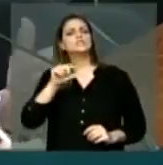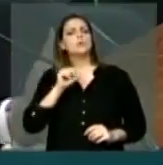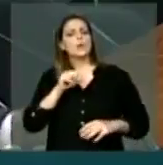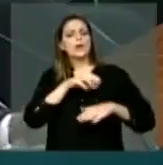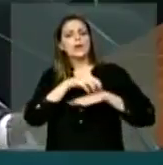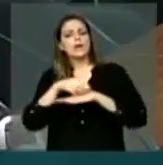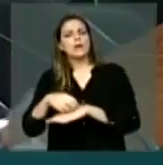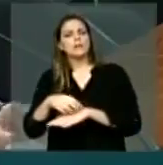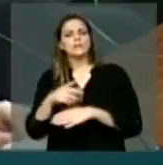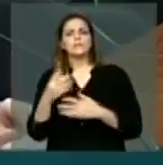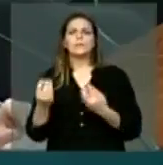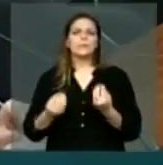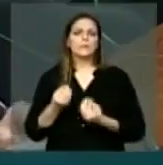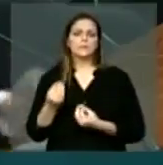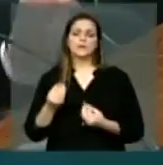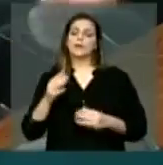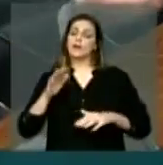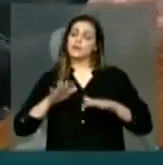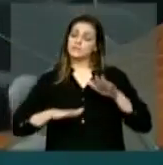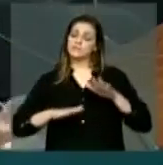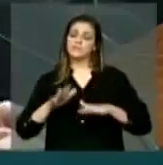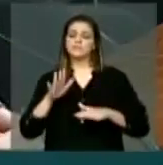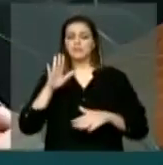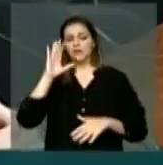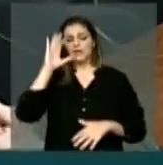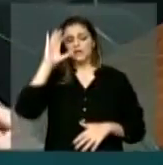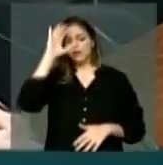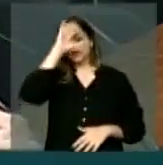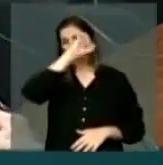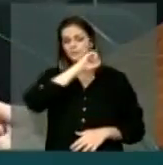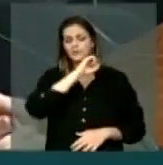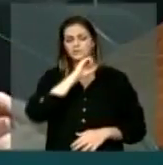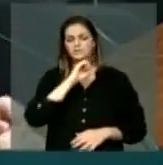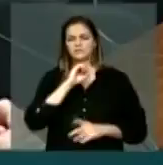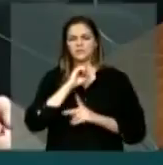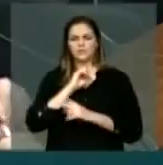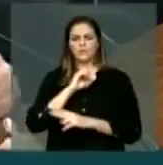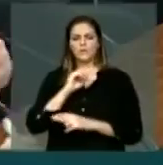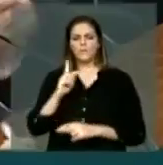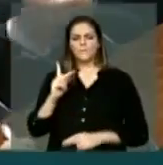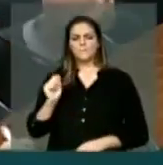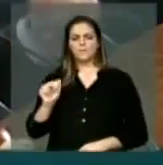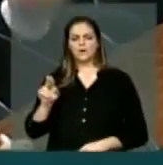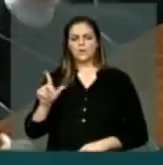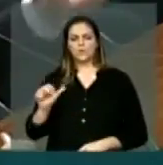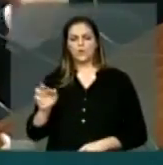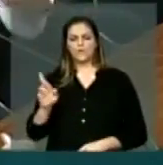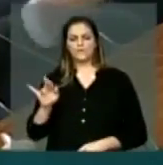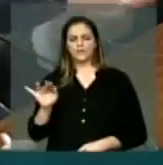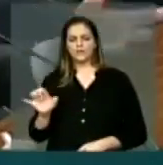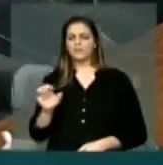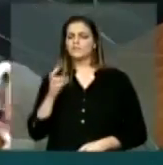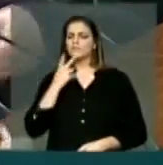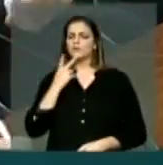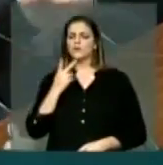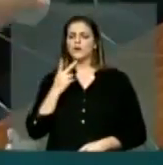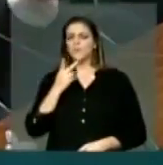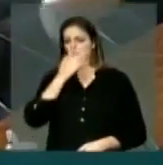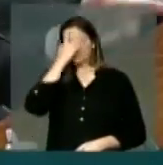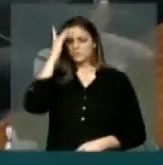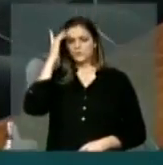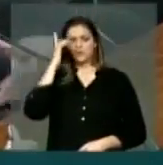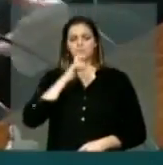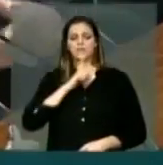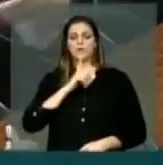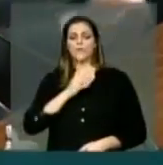E ele aprende, eventualmente, até essa observação do Paulo Freire, de que o indivíduo tem o conhecimento de muitas coisas e que ele precisa